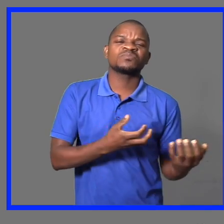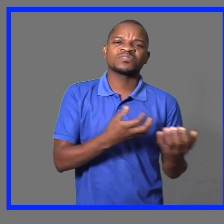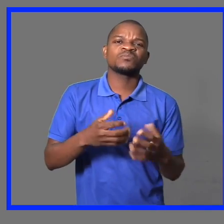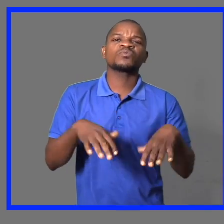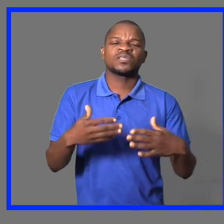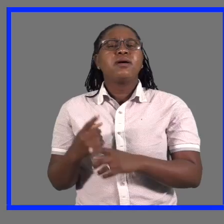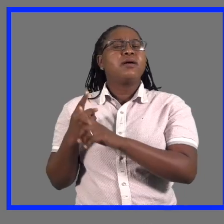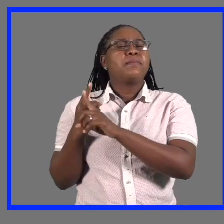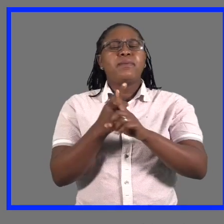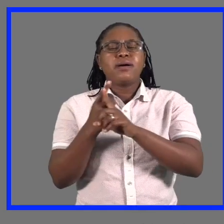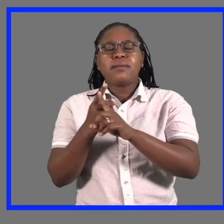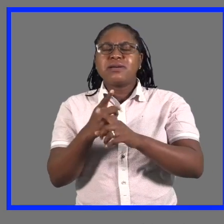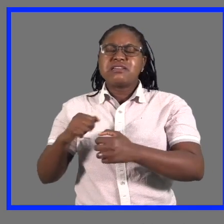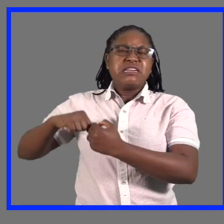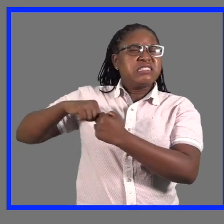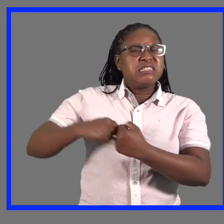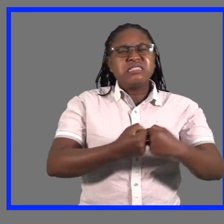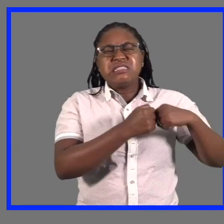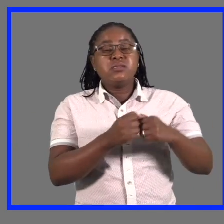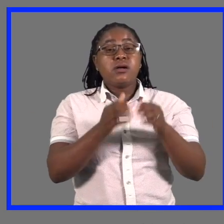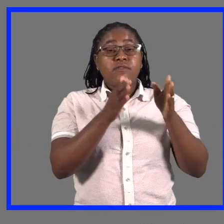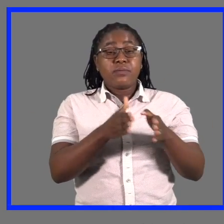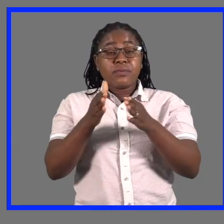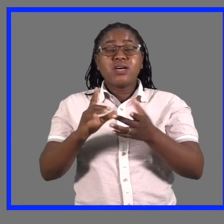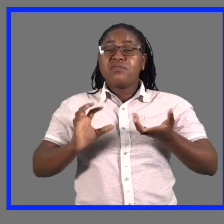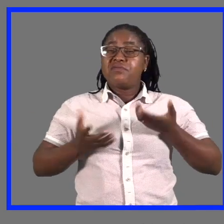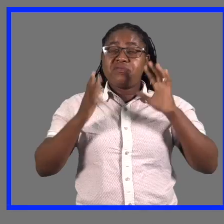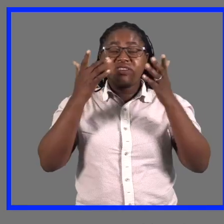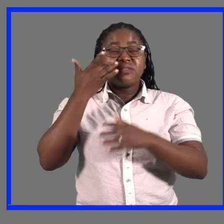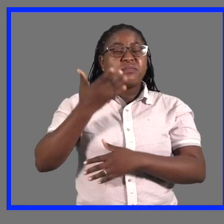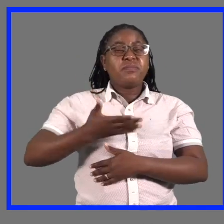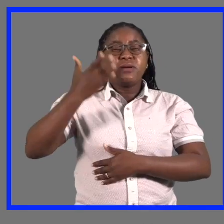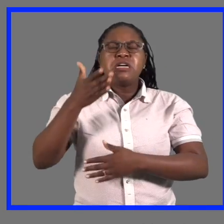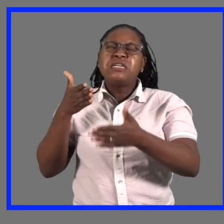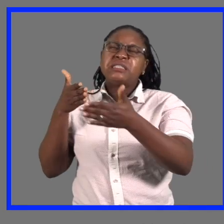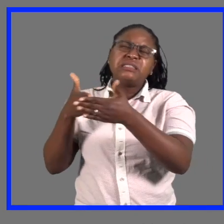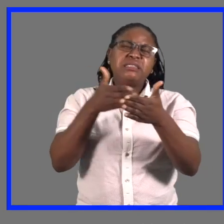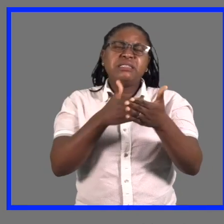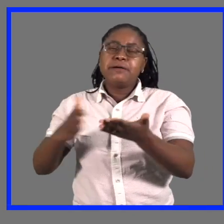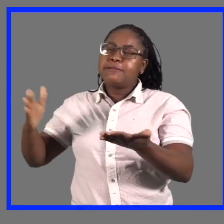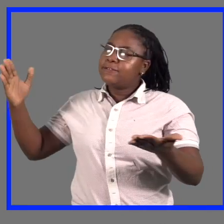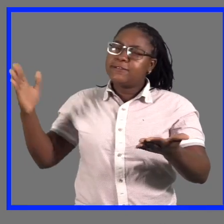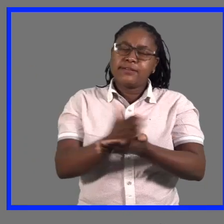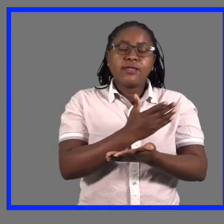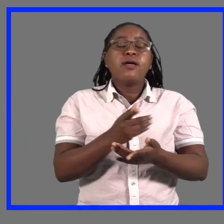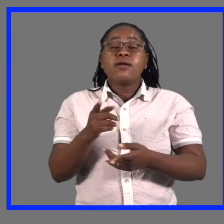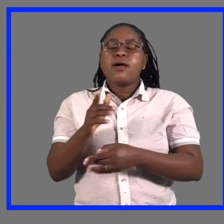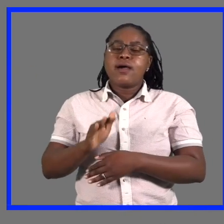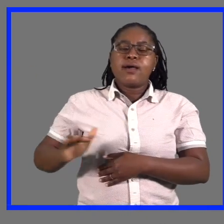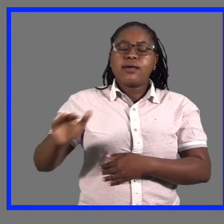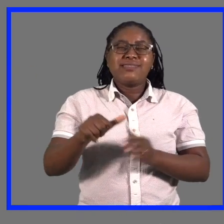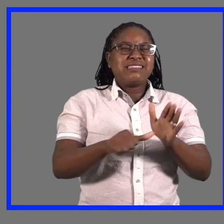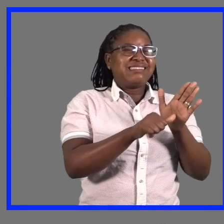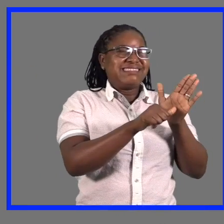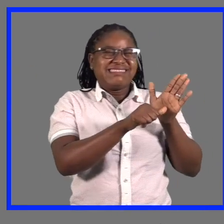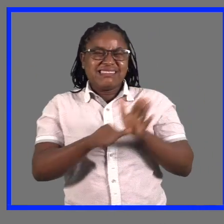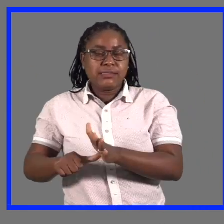o nosso dia a dia. Um dos principais desafios das pessoas vivendo com albinismo é quebrar as barreiras e preconceitos sociais